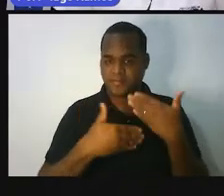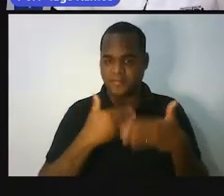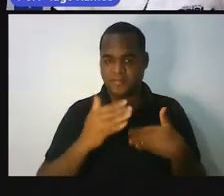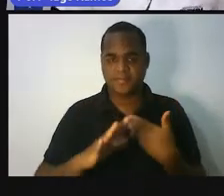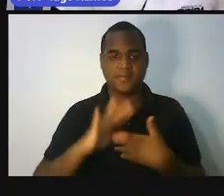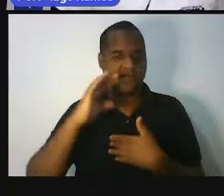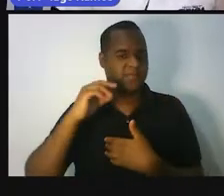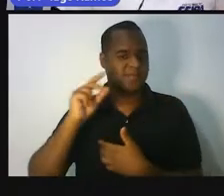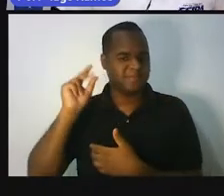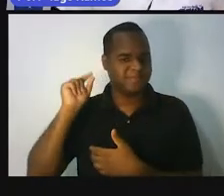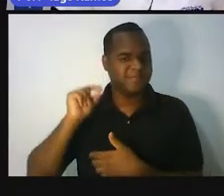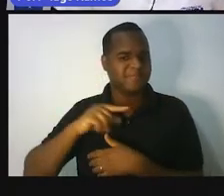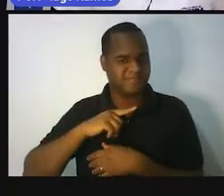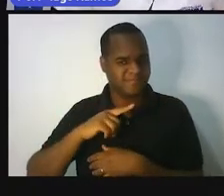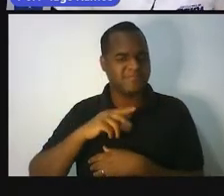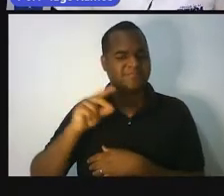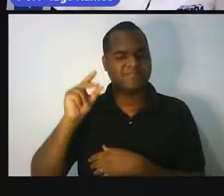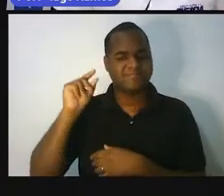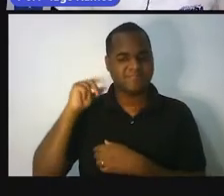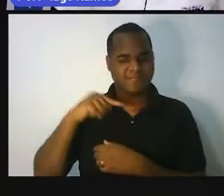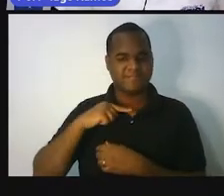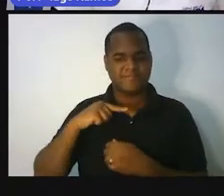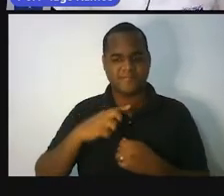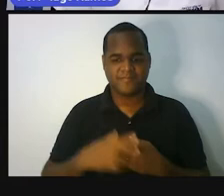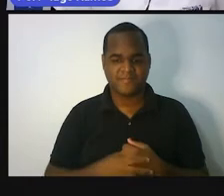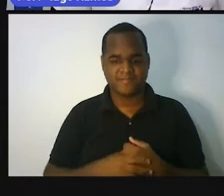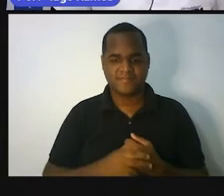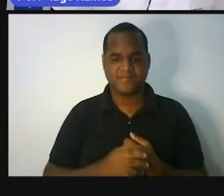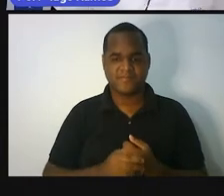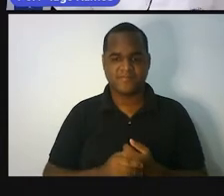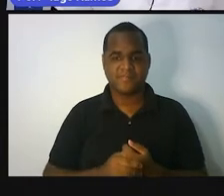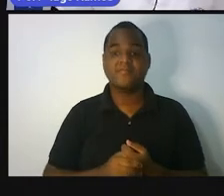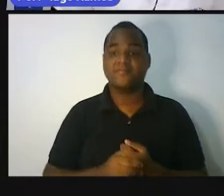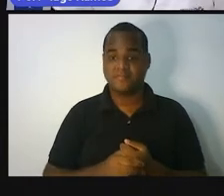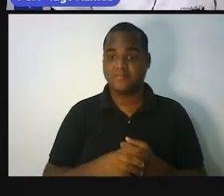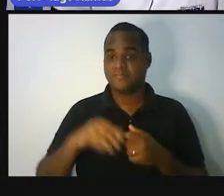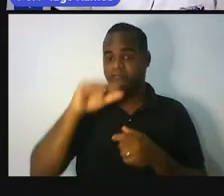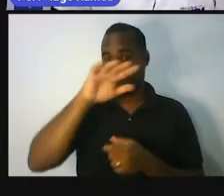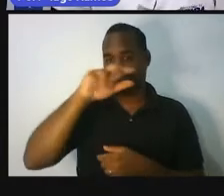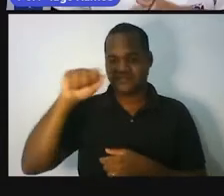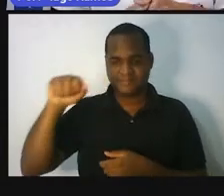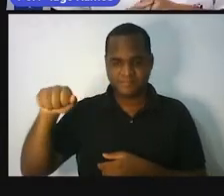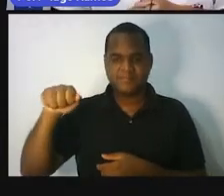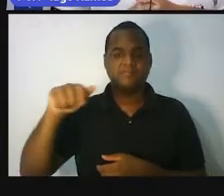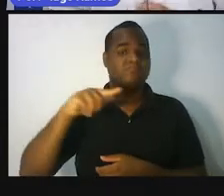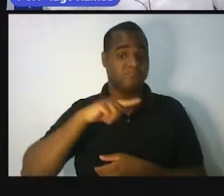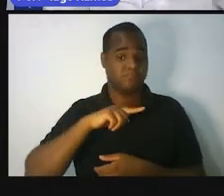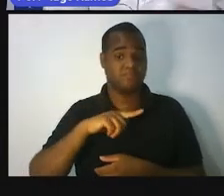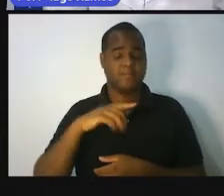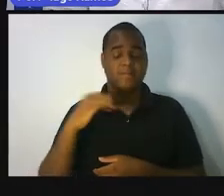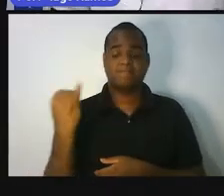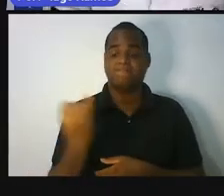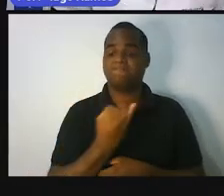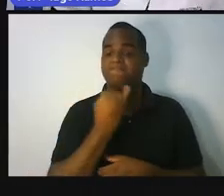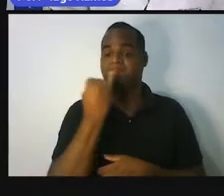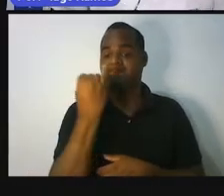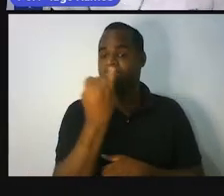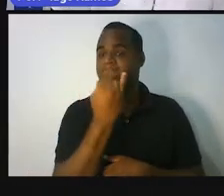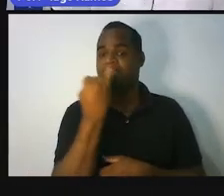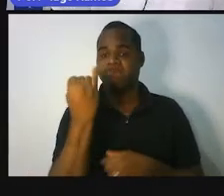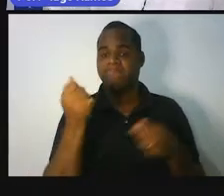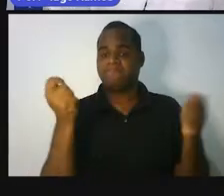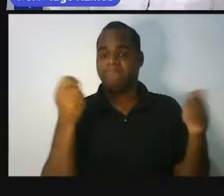a civilização egípcia antiga. Mas é isso. A África, ela tem uma importantíssima